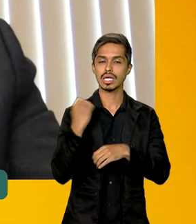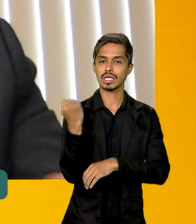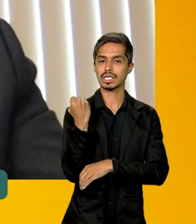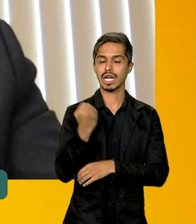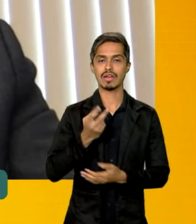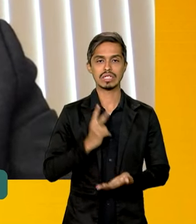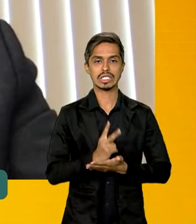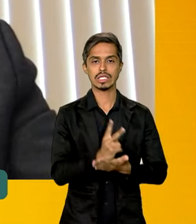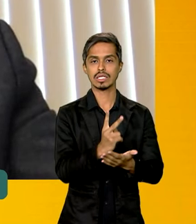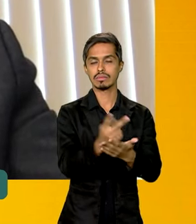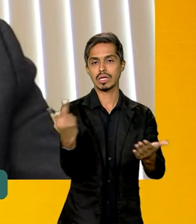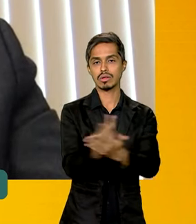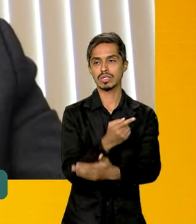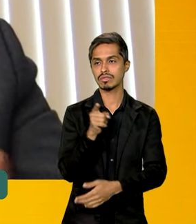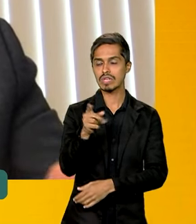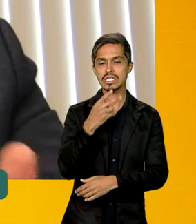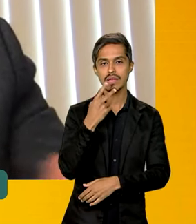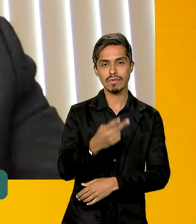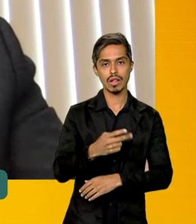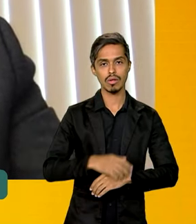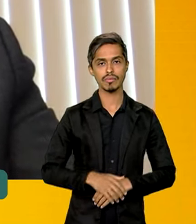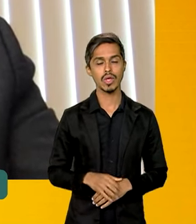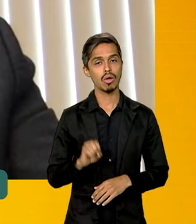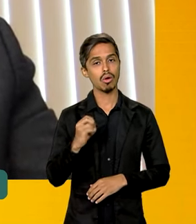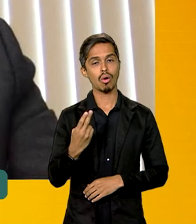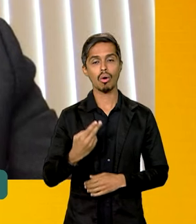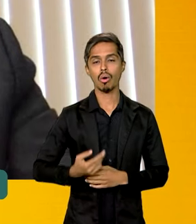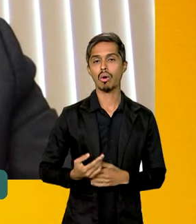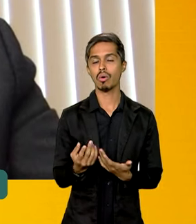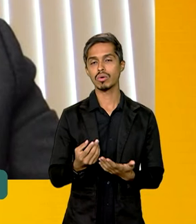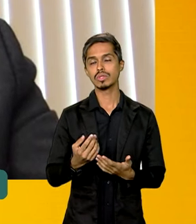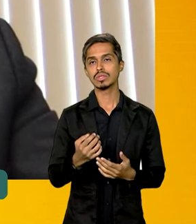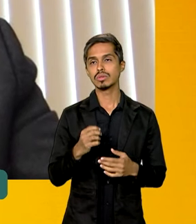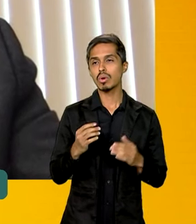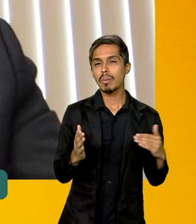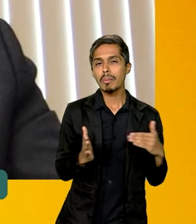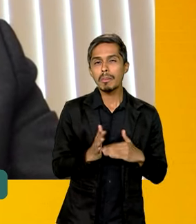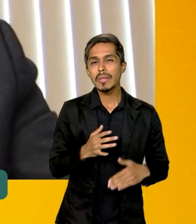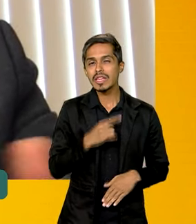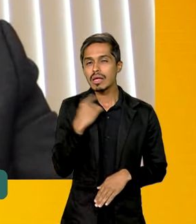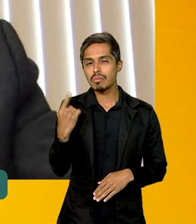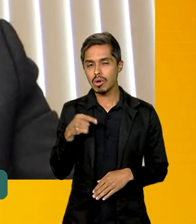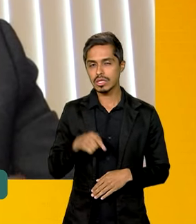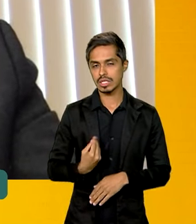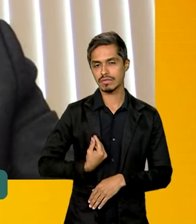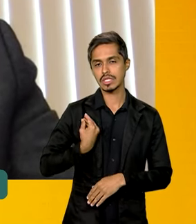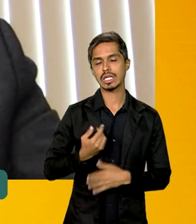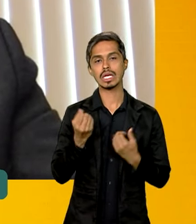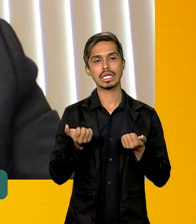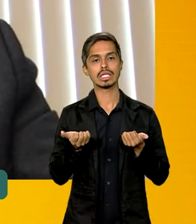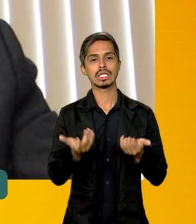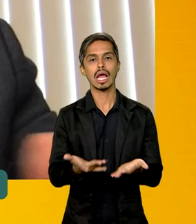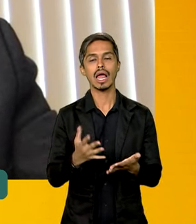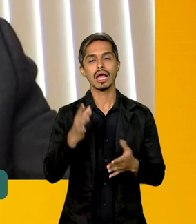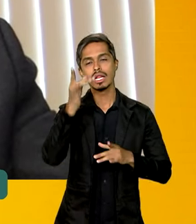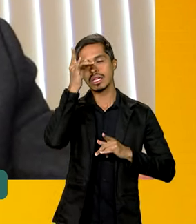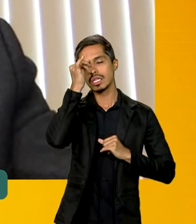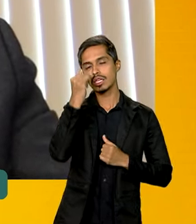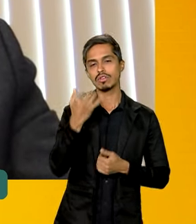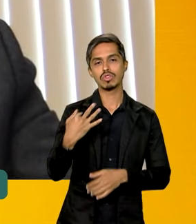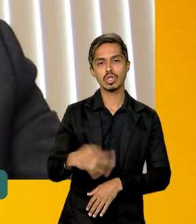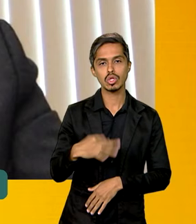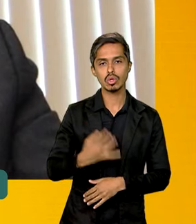crônicas, como você bem colocou, ou infinitude da vida, né? Então, concentrando no alívio da dor, dos